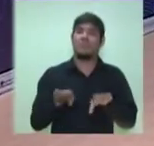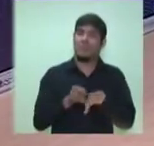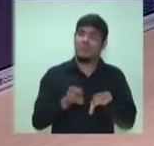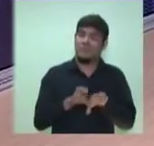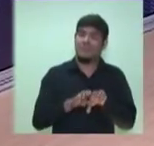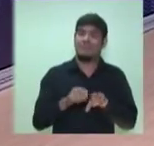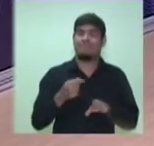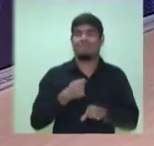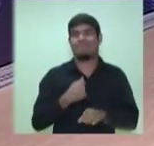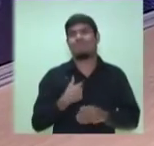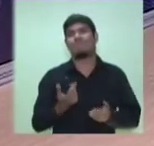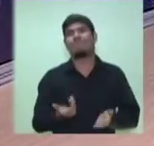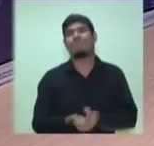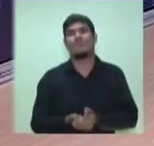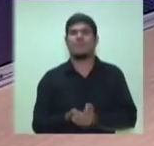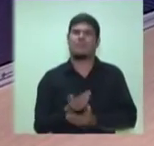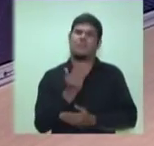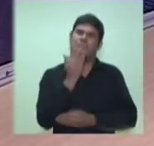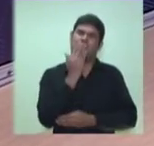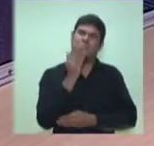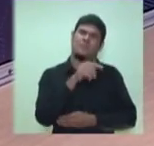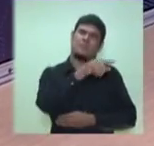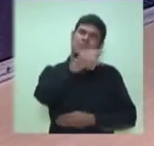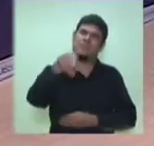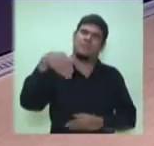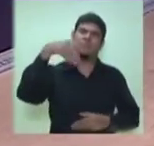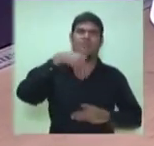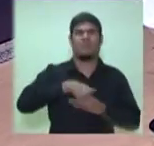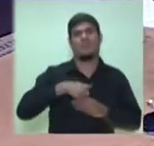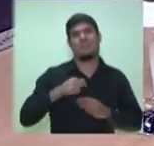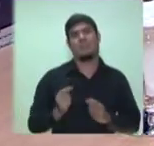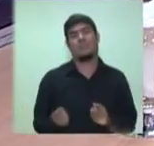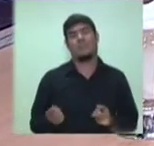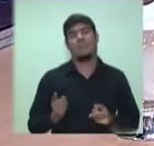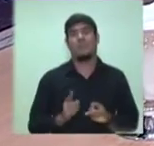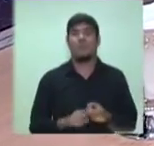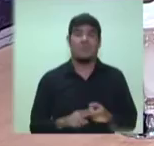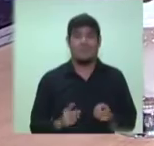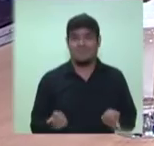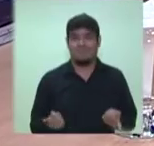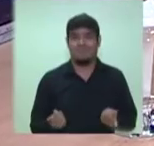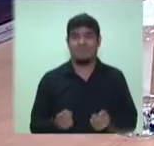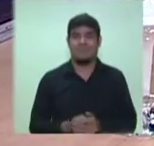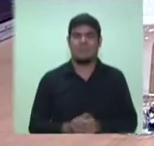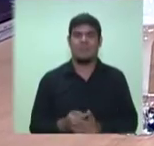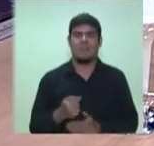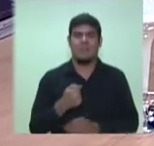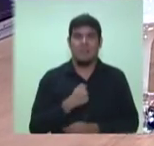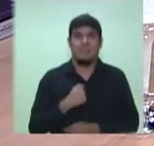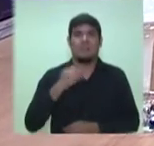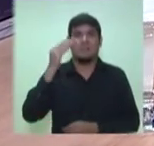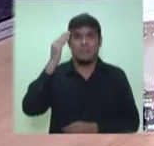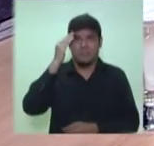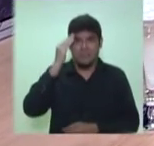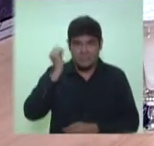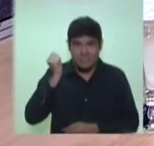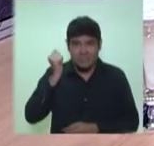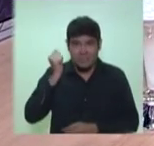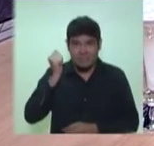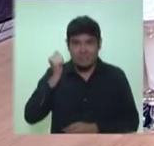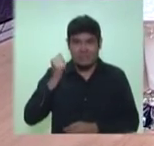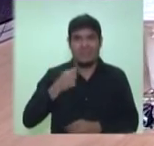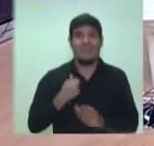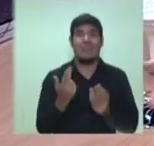candidato e peço o voto de cada um de vocês por uma razão bem simples. Sei que depois da semeadura, isso é